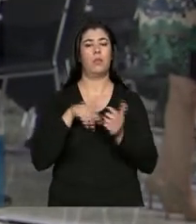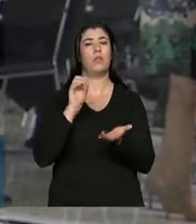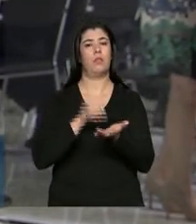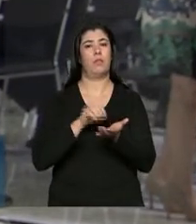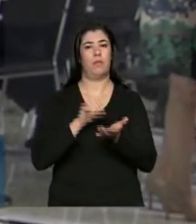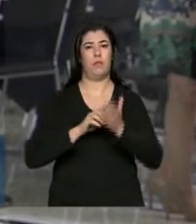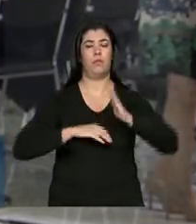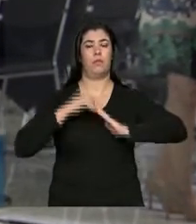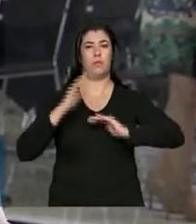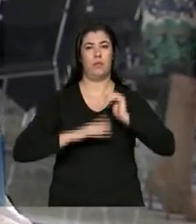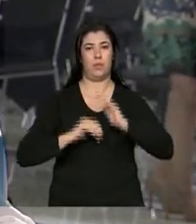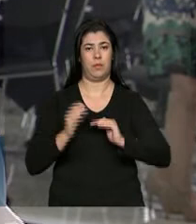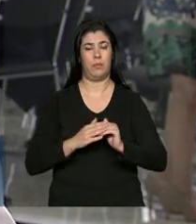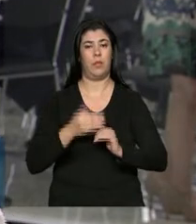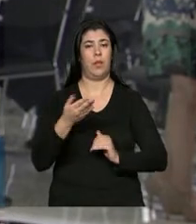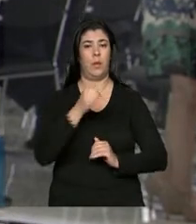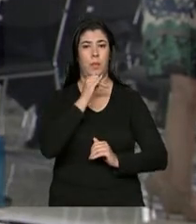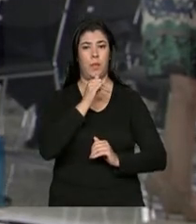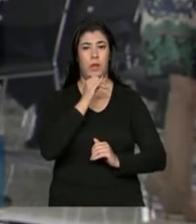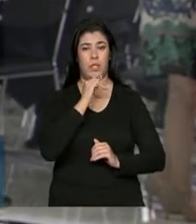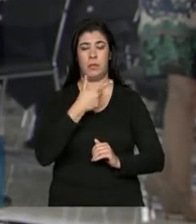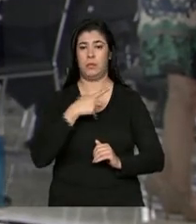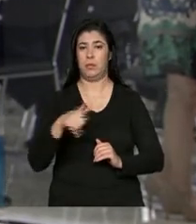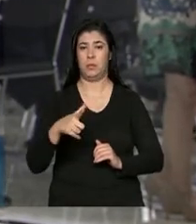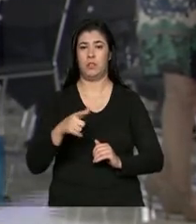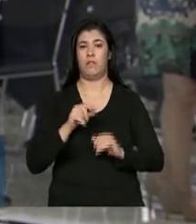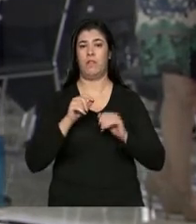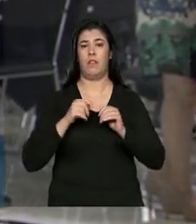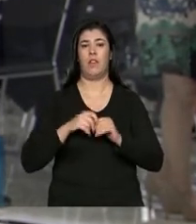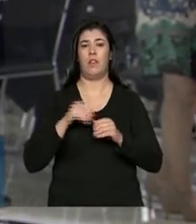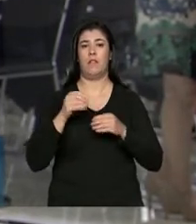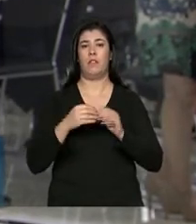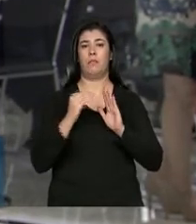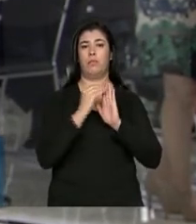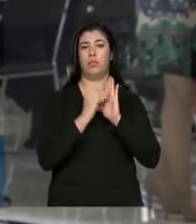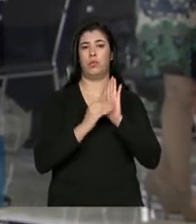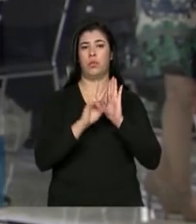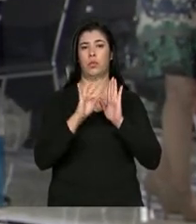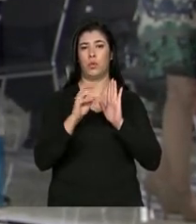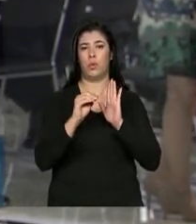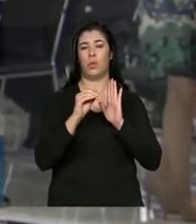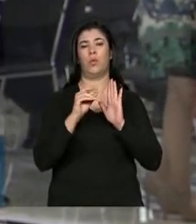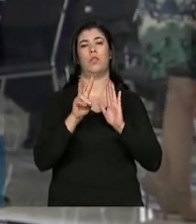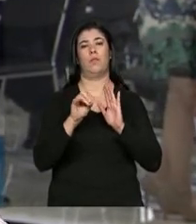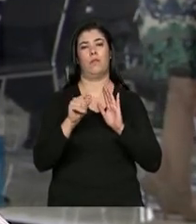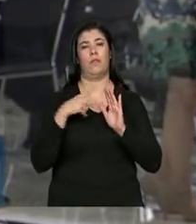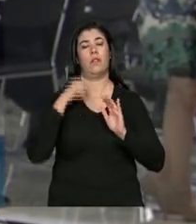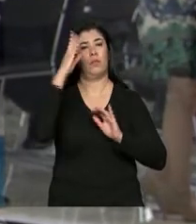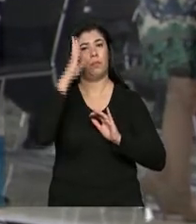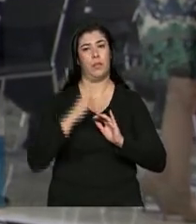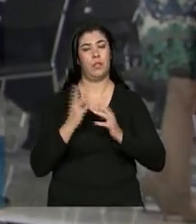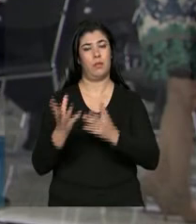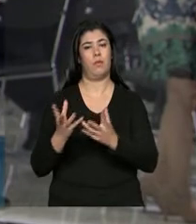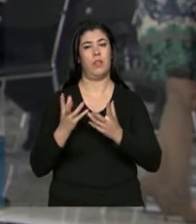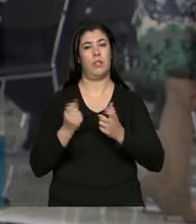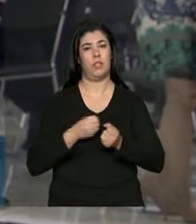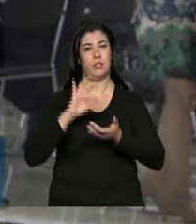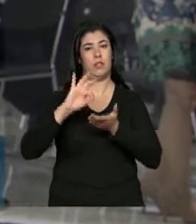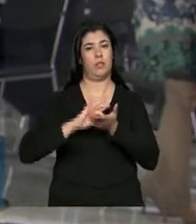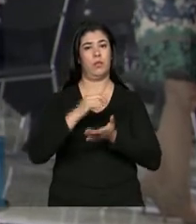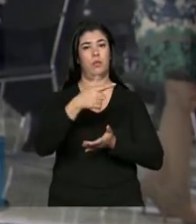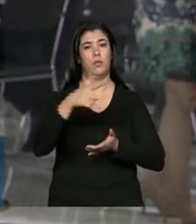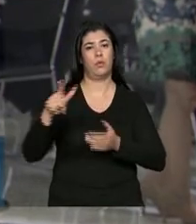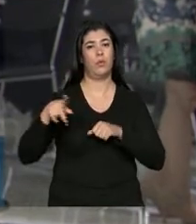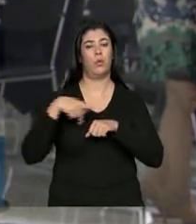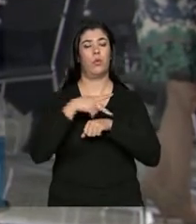falta de profissionais. No caso do não preenchimento de todas as vagas, aí sim o Brasil aceita candidaturas de